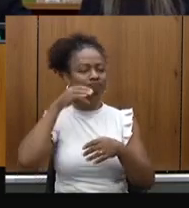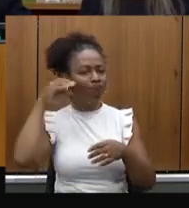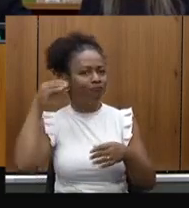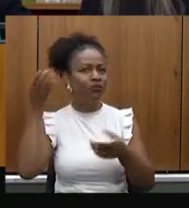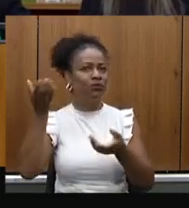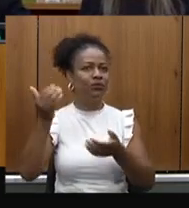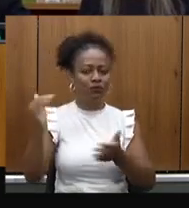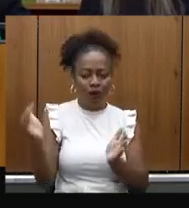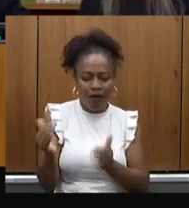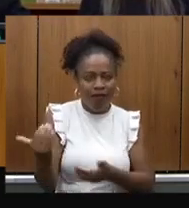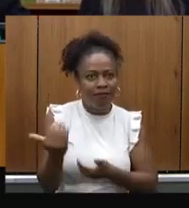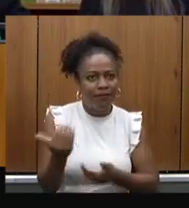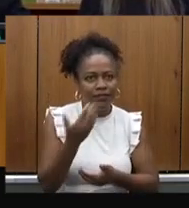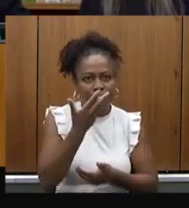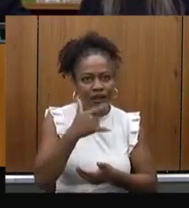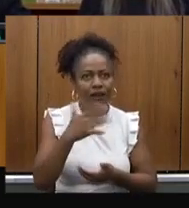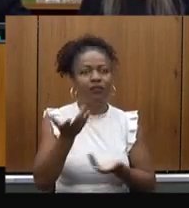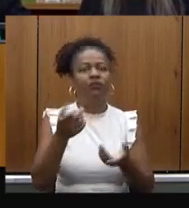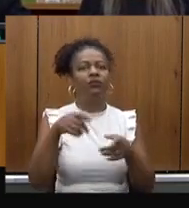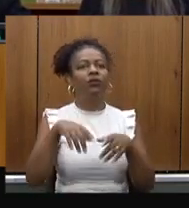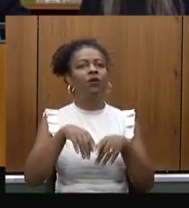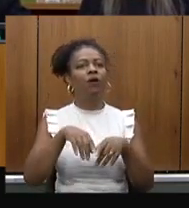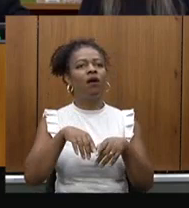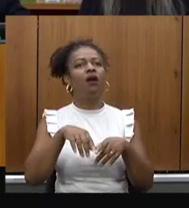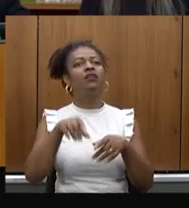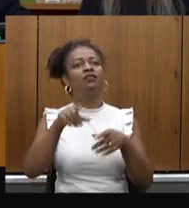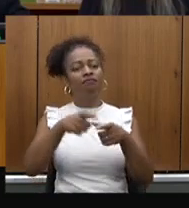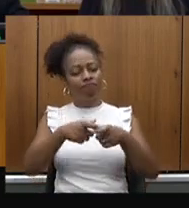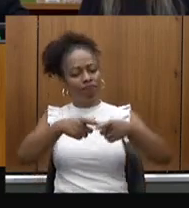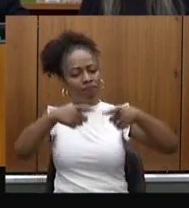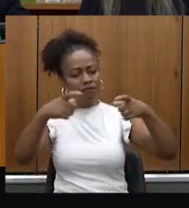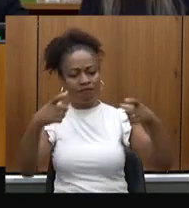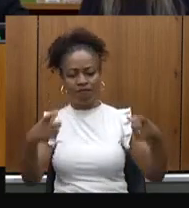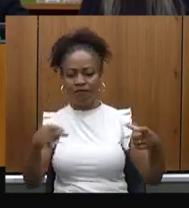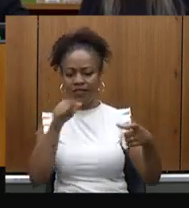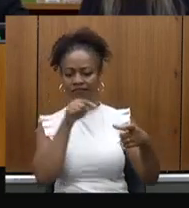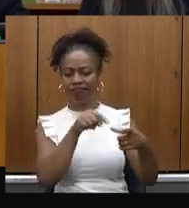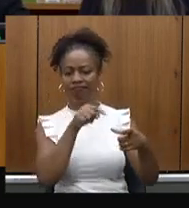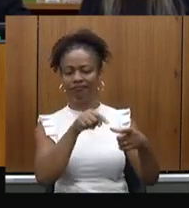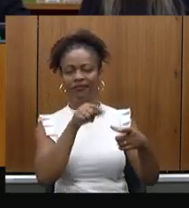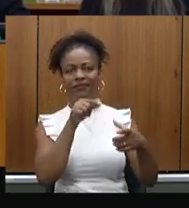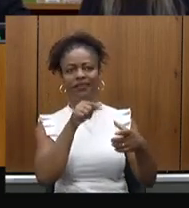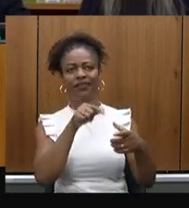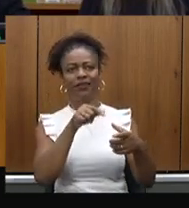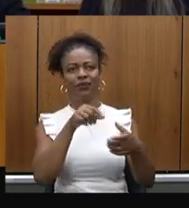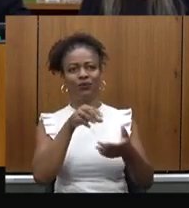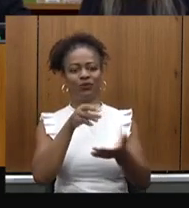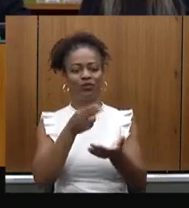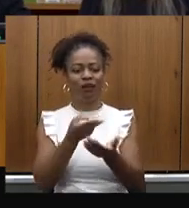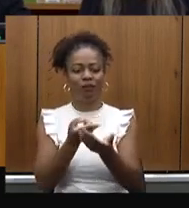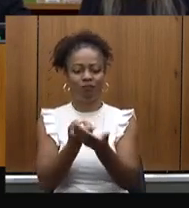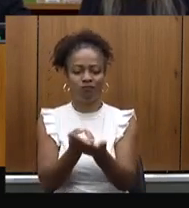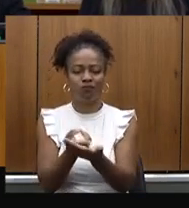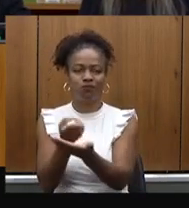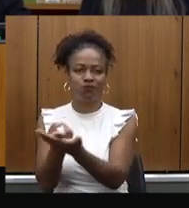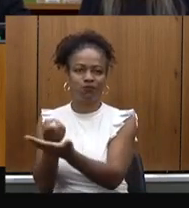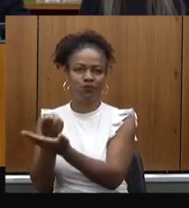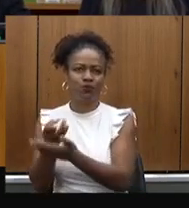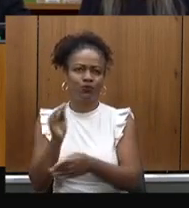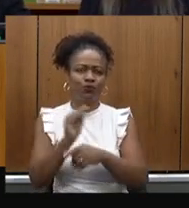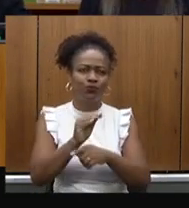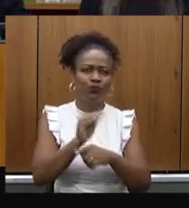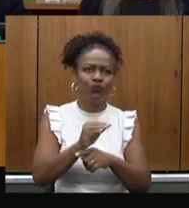ou seja, estamos ampliando ainda mais a médio prazo os leitos de terapia intensiva, além de blocos